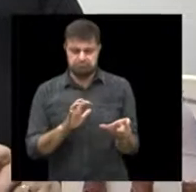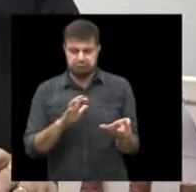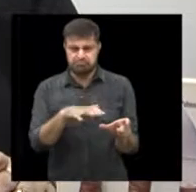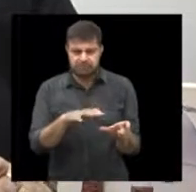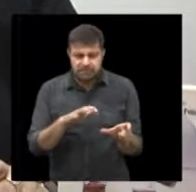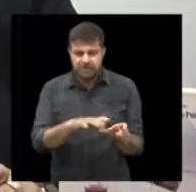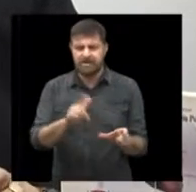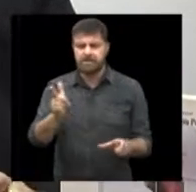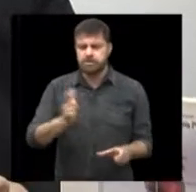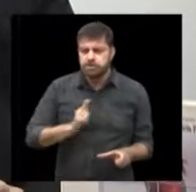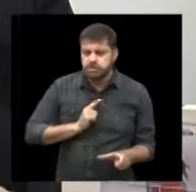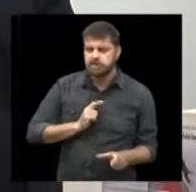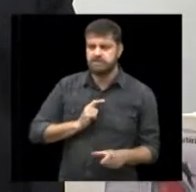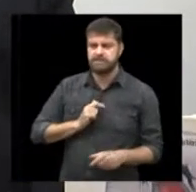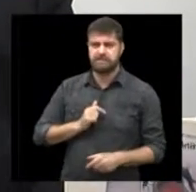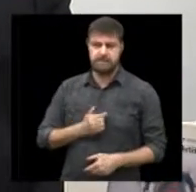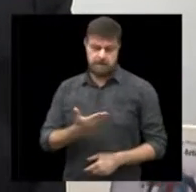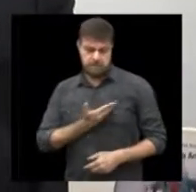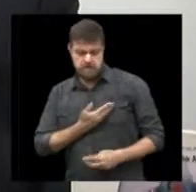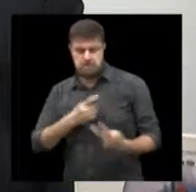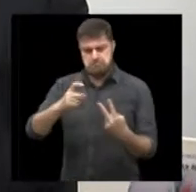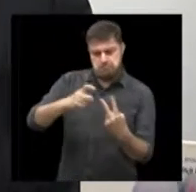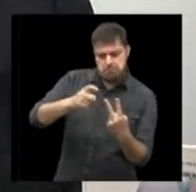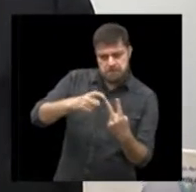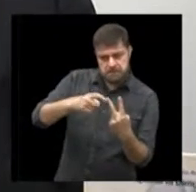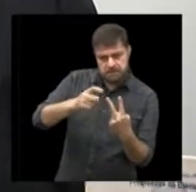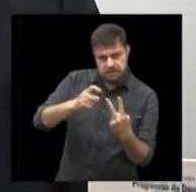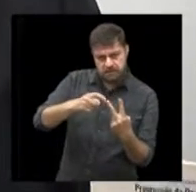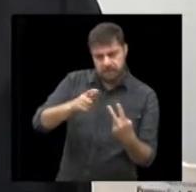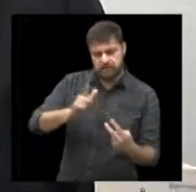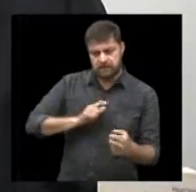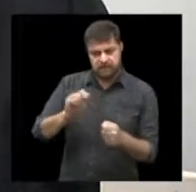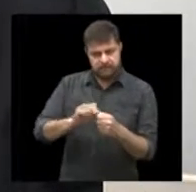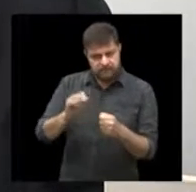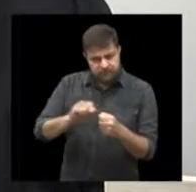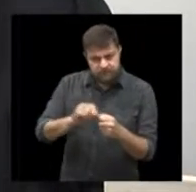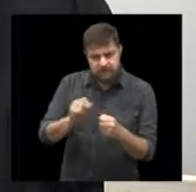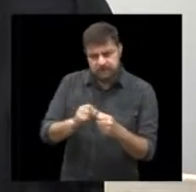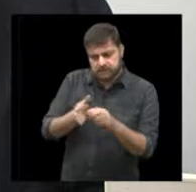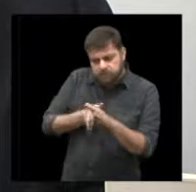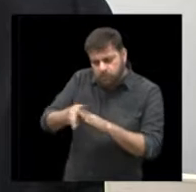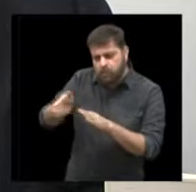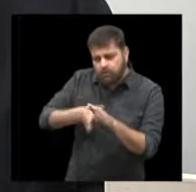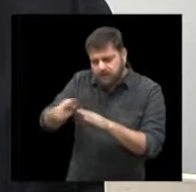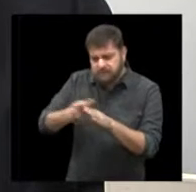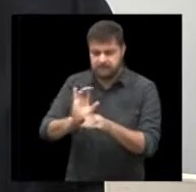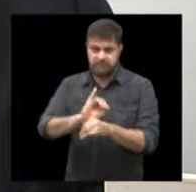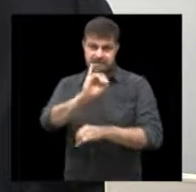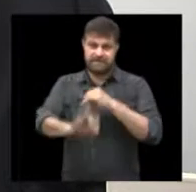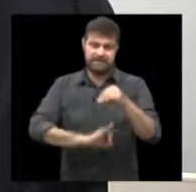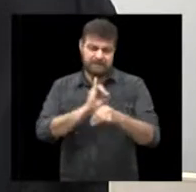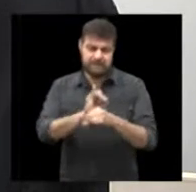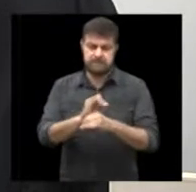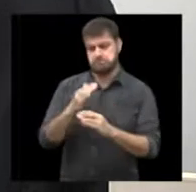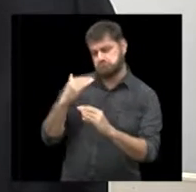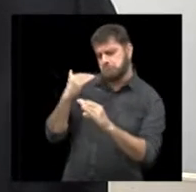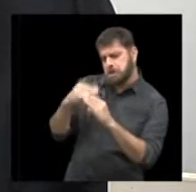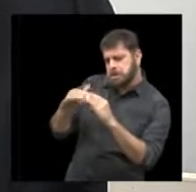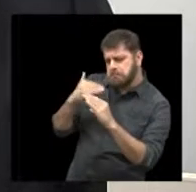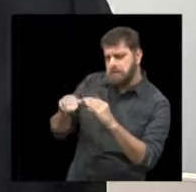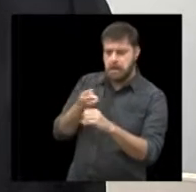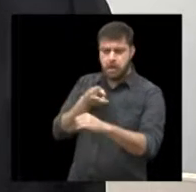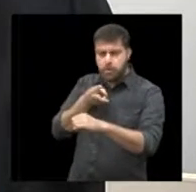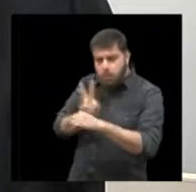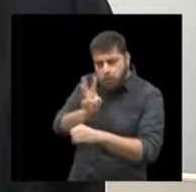colegas veterinários médicos veterinários que fazem atendimento e orientação através da internet por e-mail por